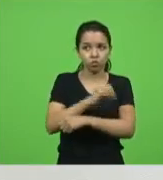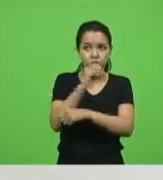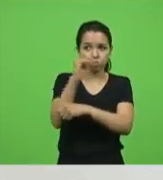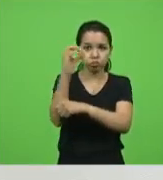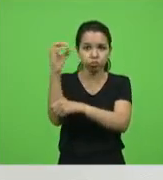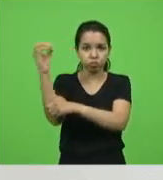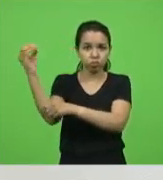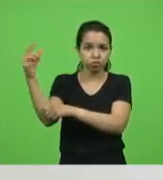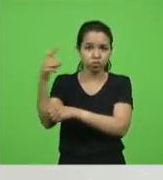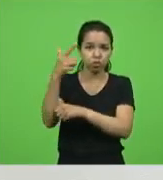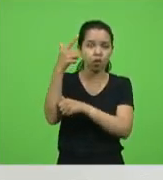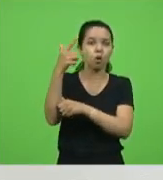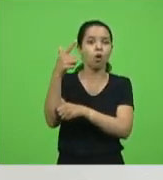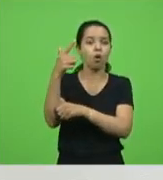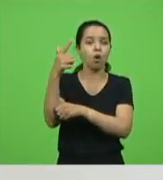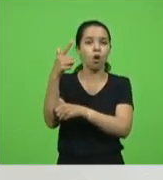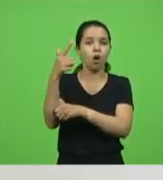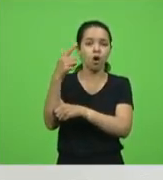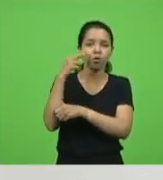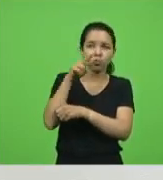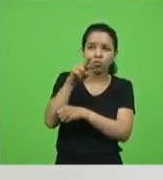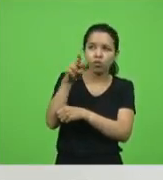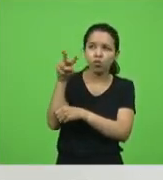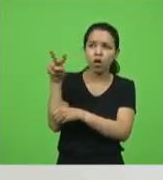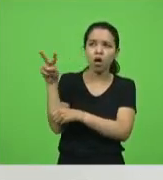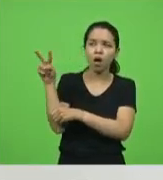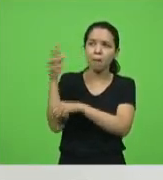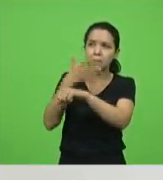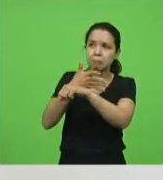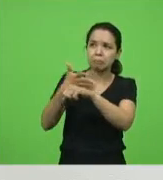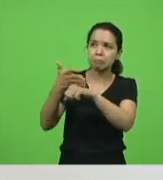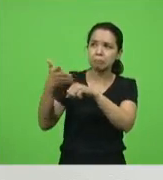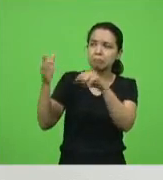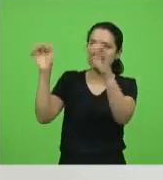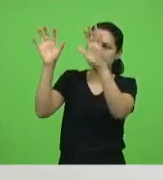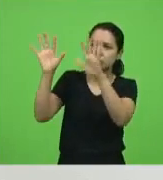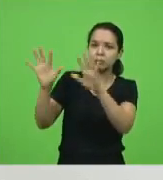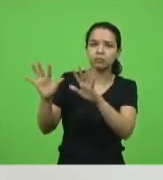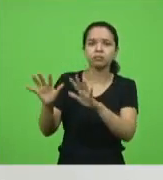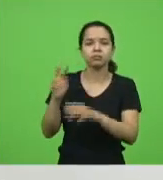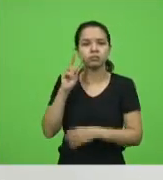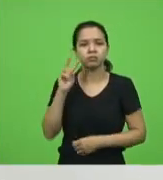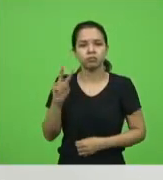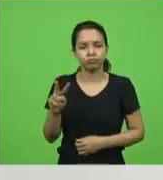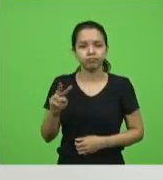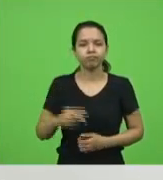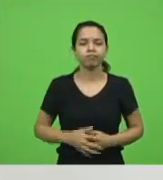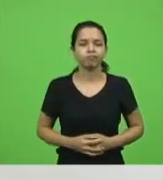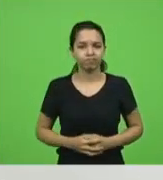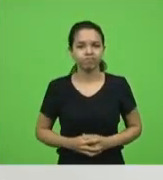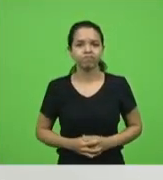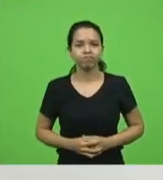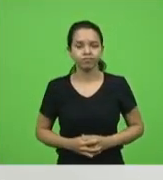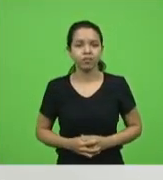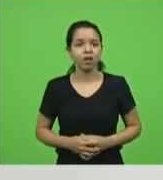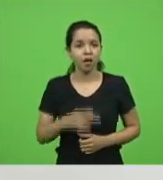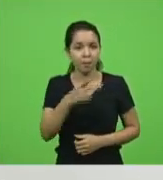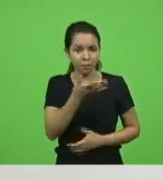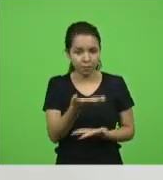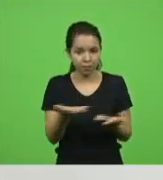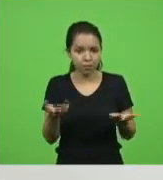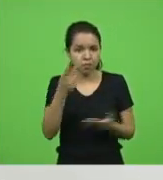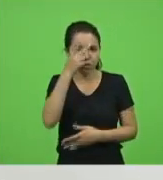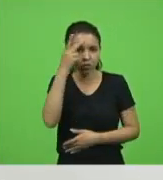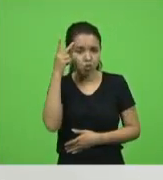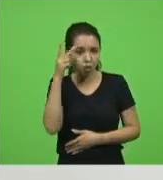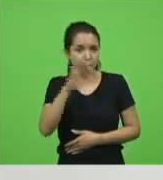Concórdia, o presídio é bem no alto, assim, que eu olhava tudo branquinho lá em volta, lá. E essas pessoas, que são esses nossos militares da reserva,